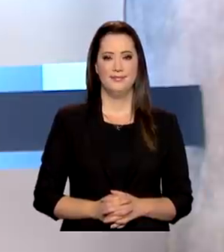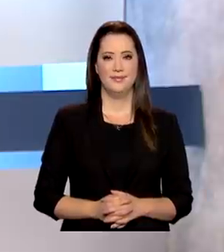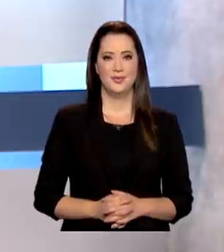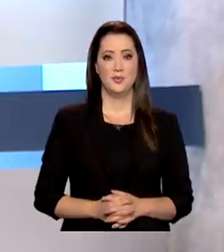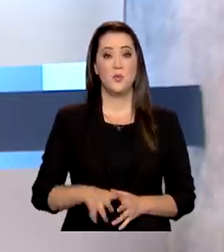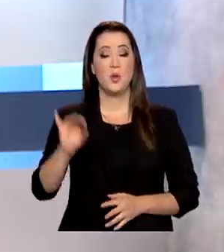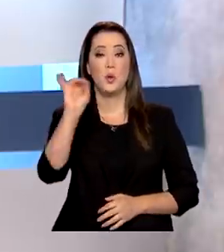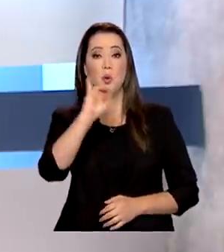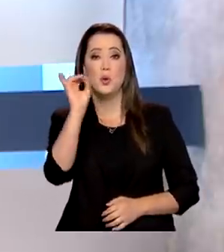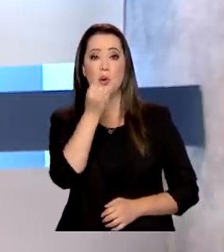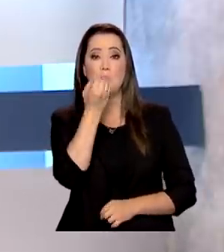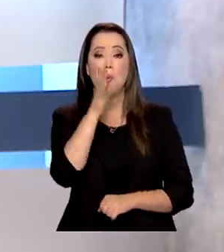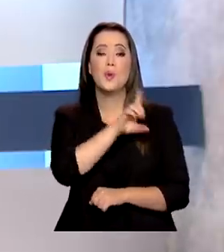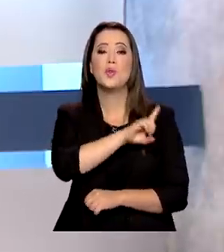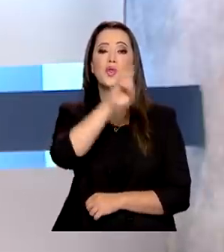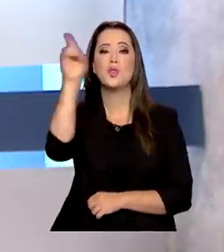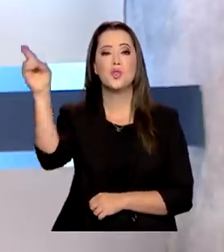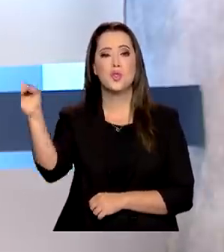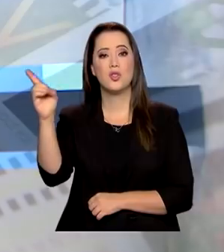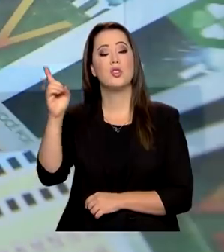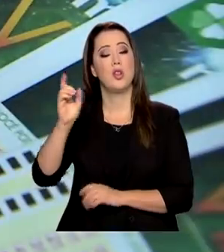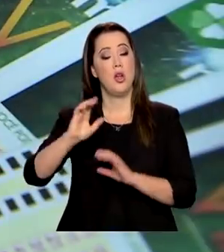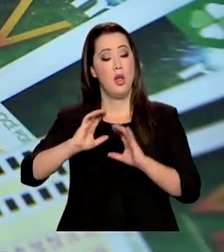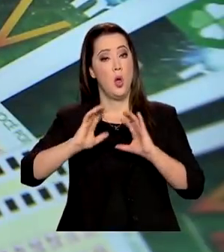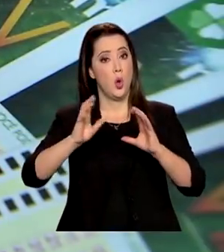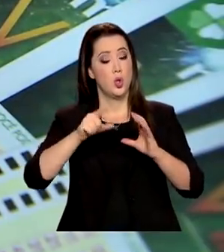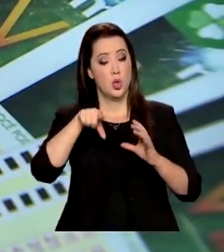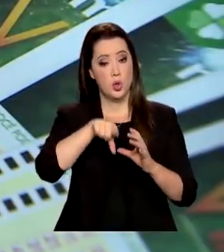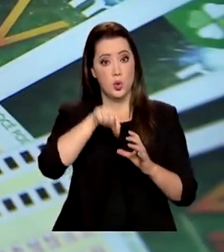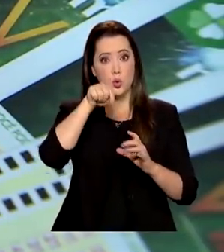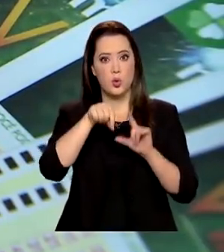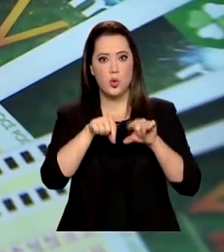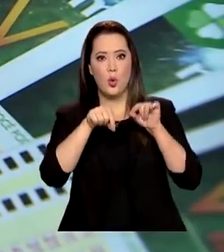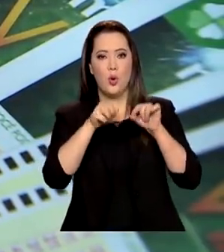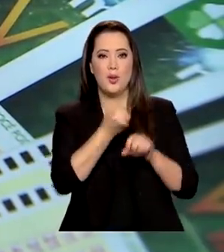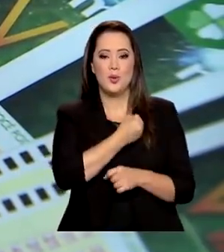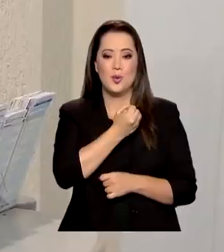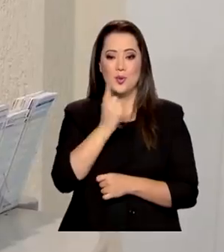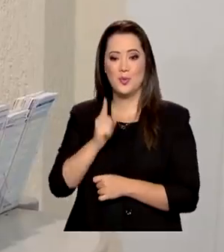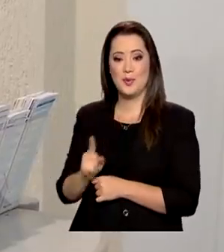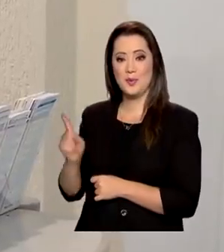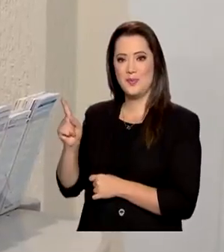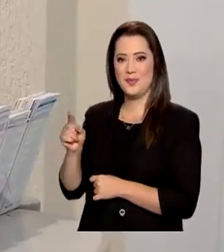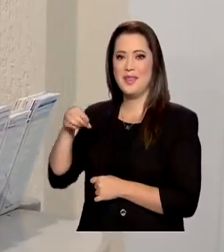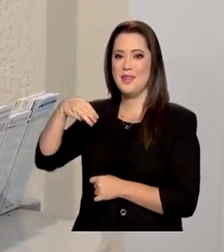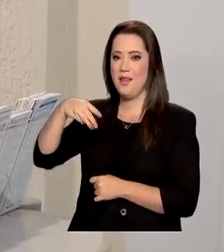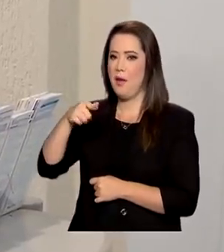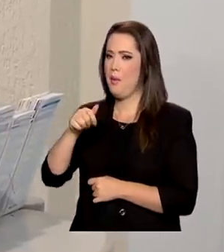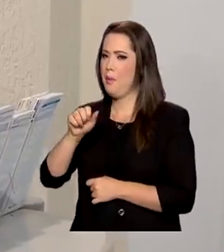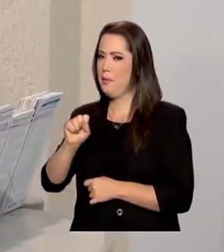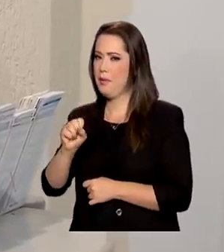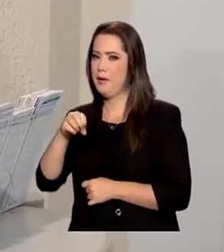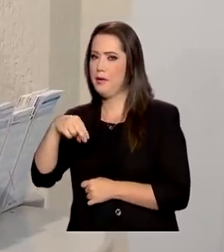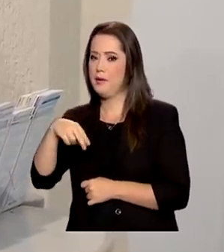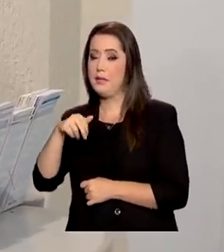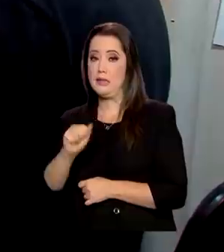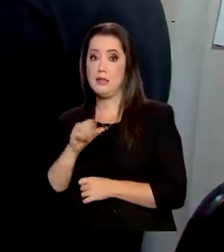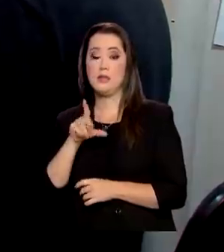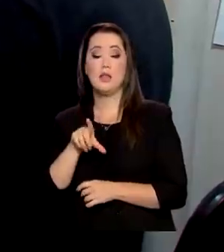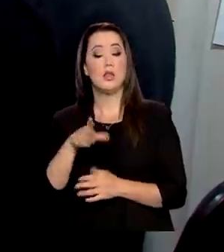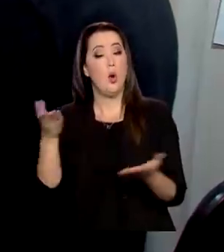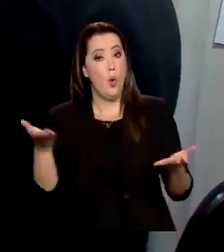Olá, bom dia! Sorteio do maior prêmio da história da Mega Sena será realizado hoje. O valor é de